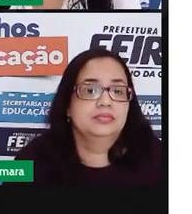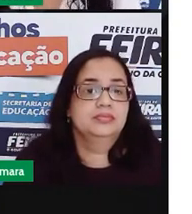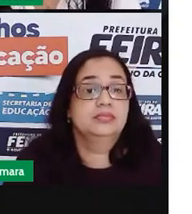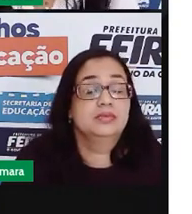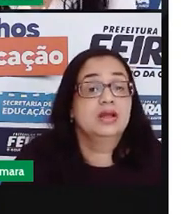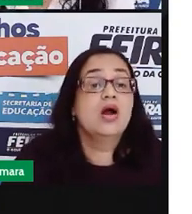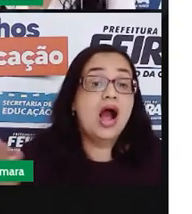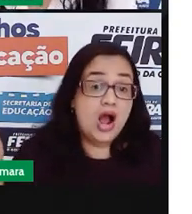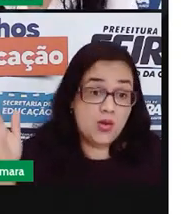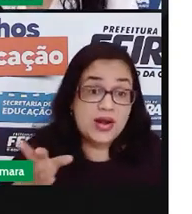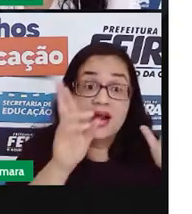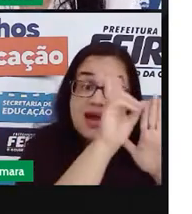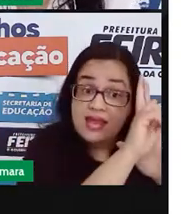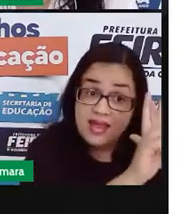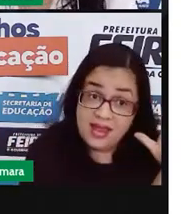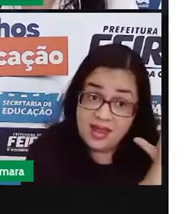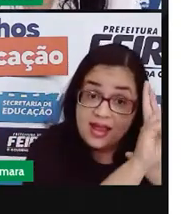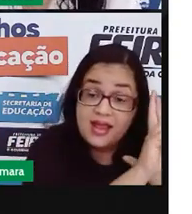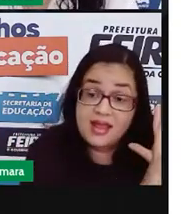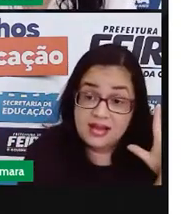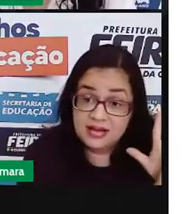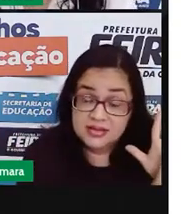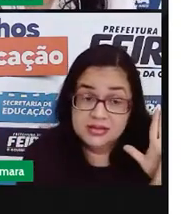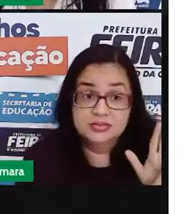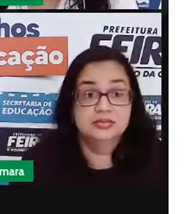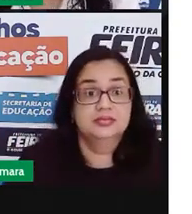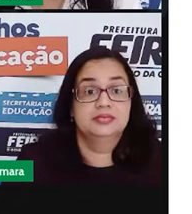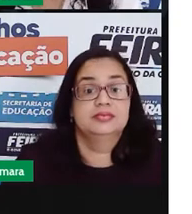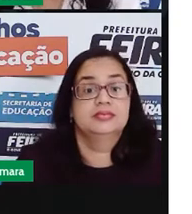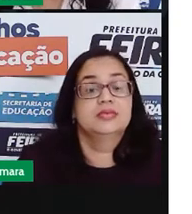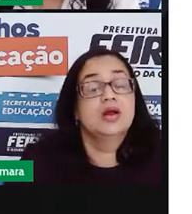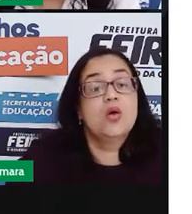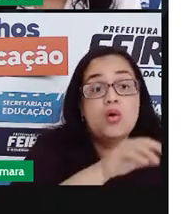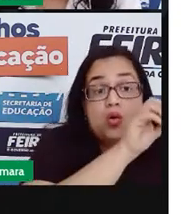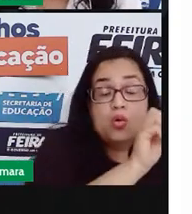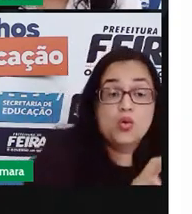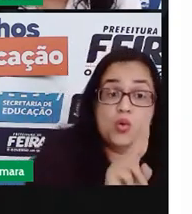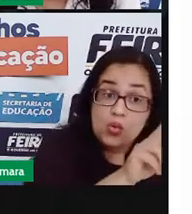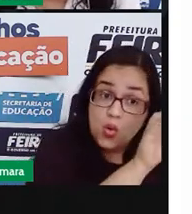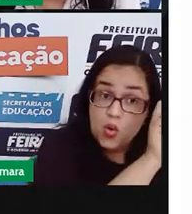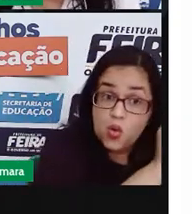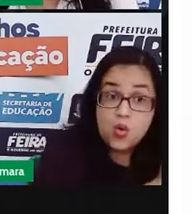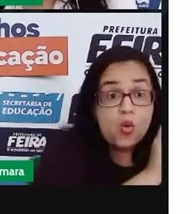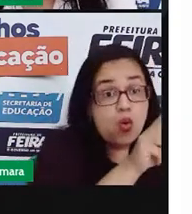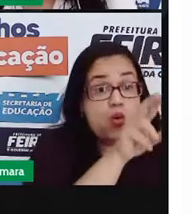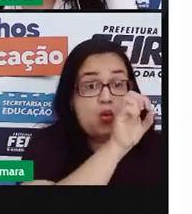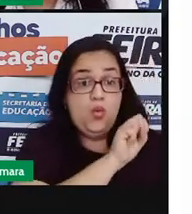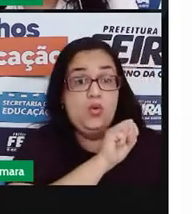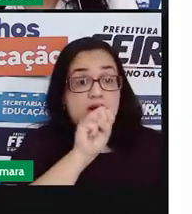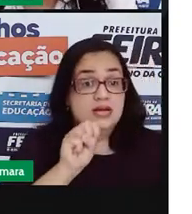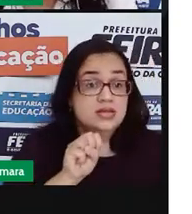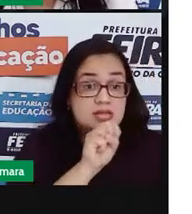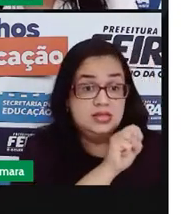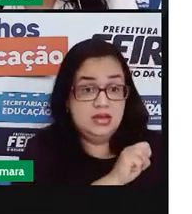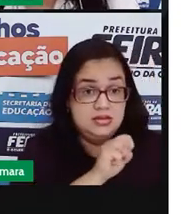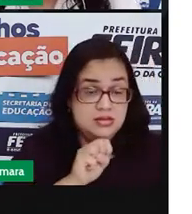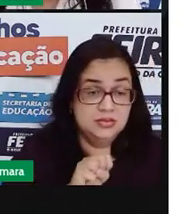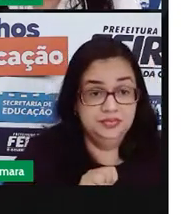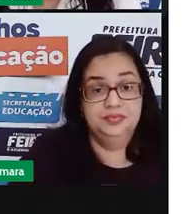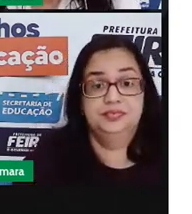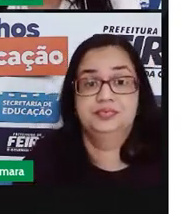Agora nós vamos para as regras do uso do S e S e N.